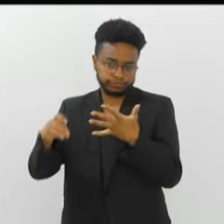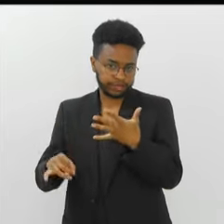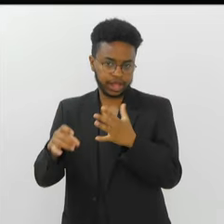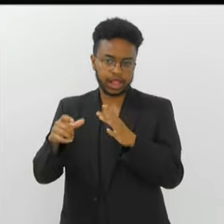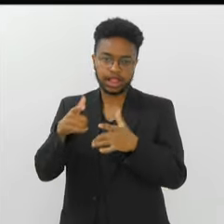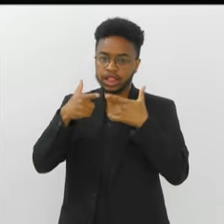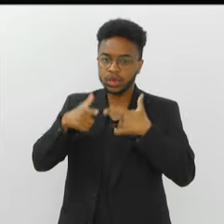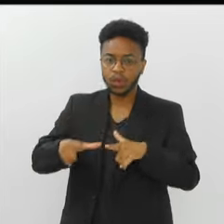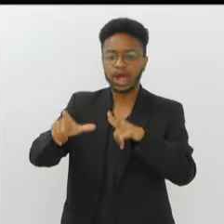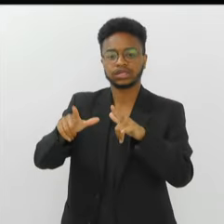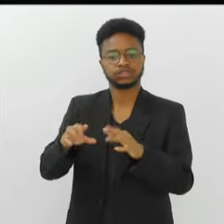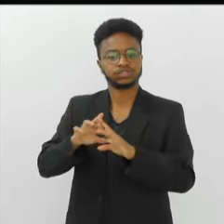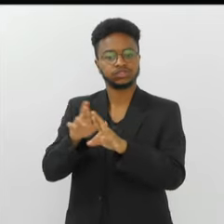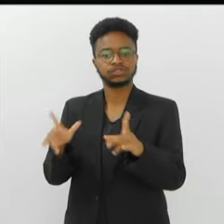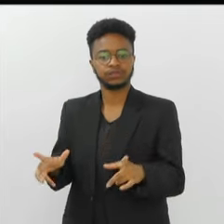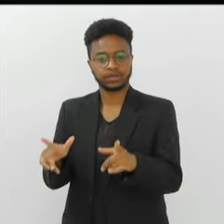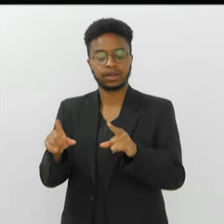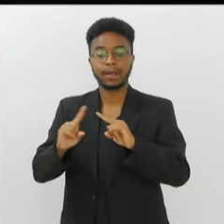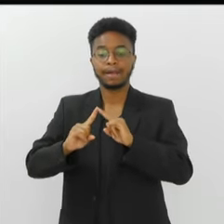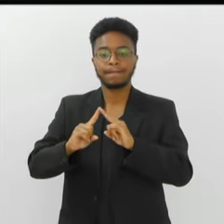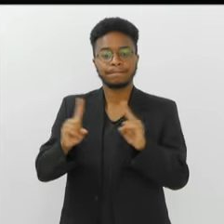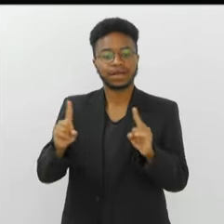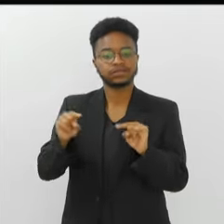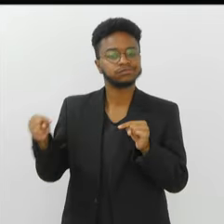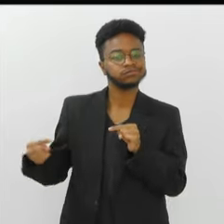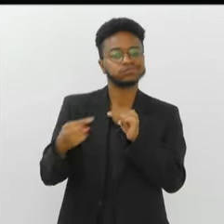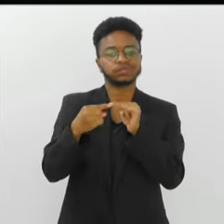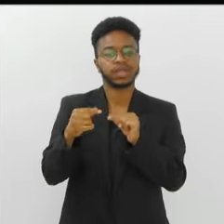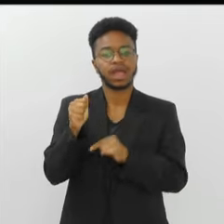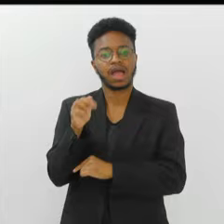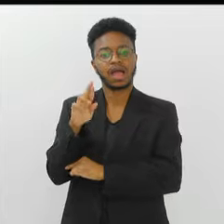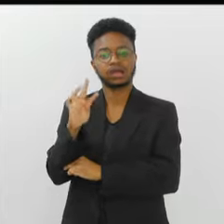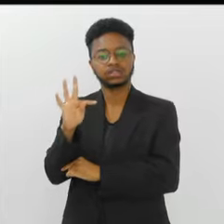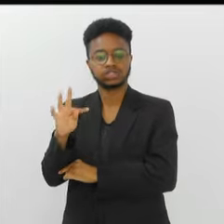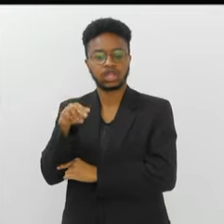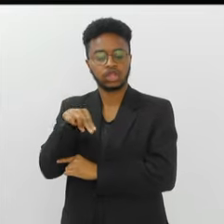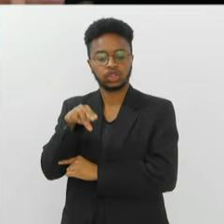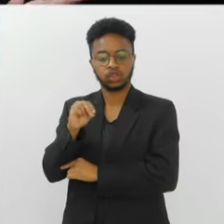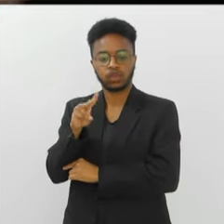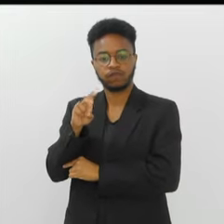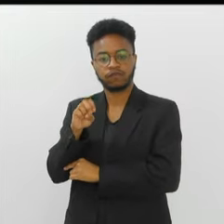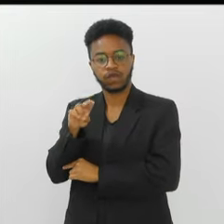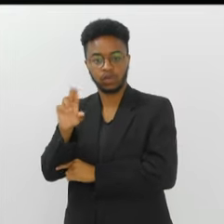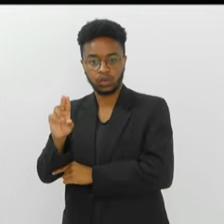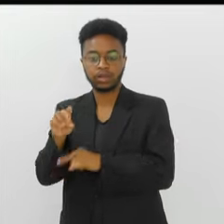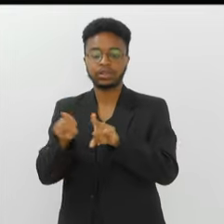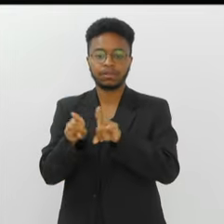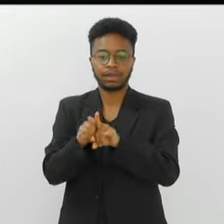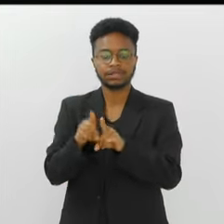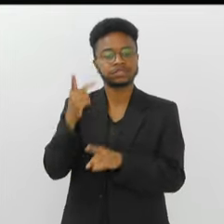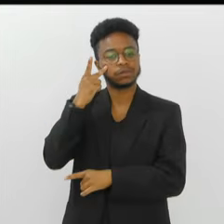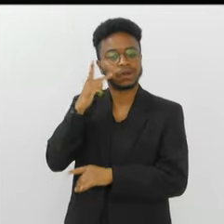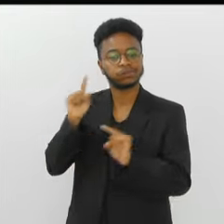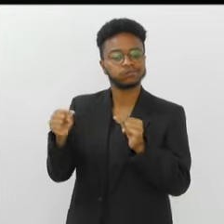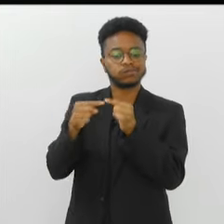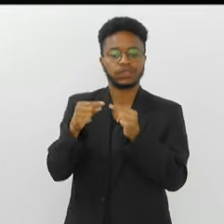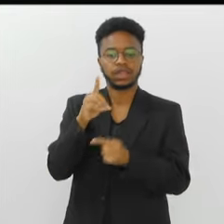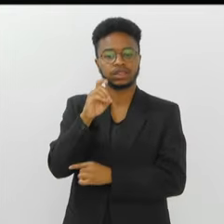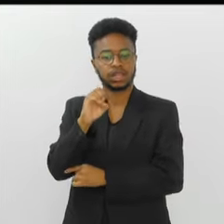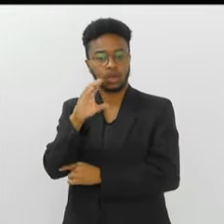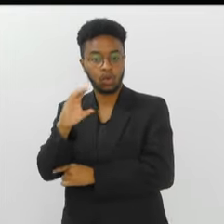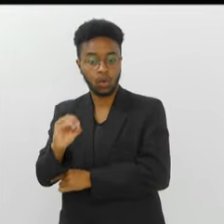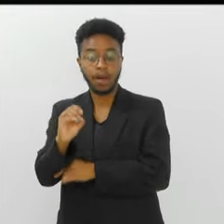toda uma linguagem, mais Arnovô, São Paulo é mais Ardeco. Então, você vai entendendo as